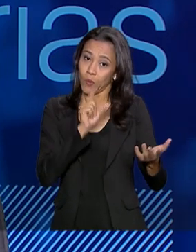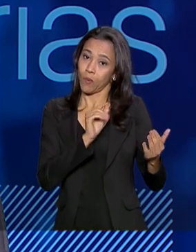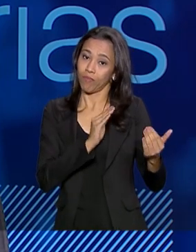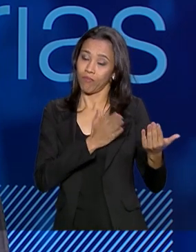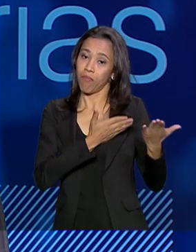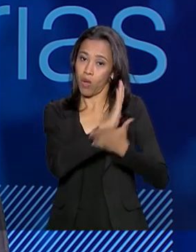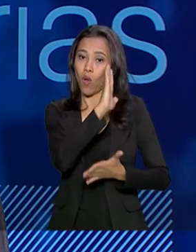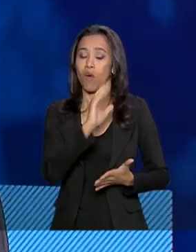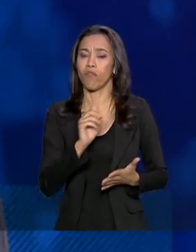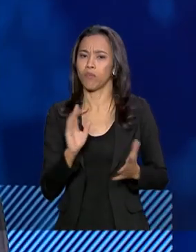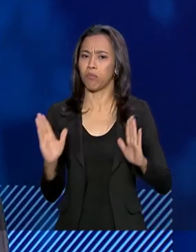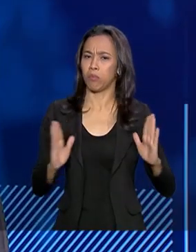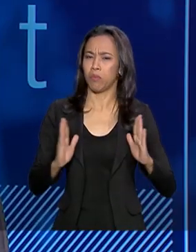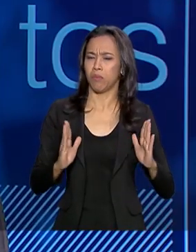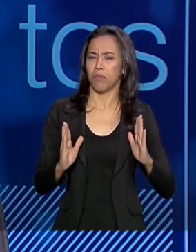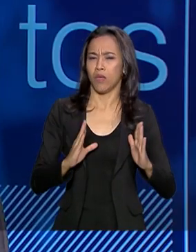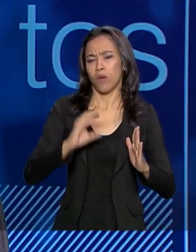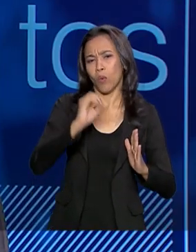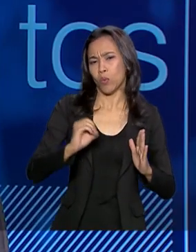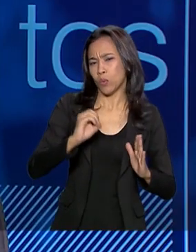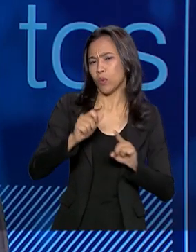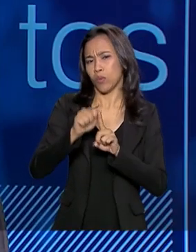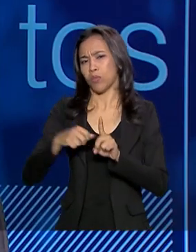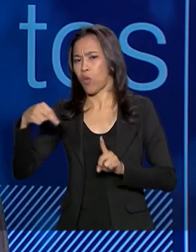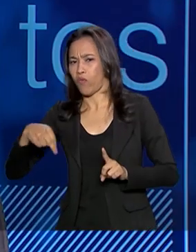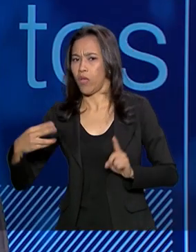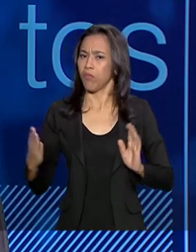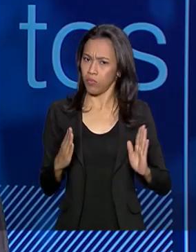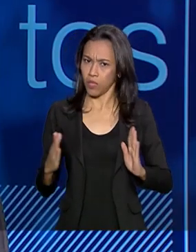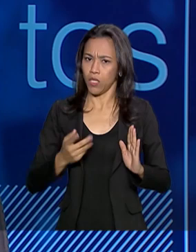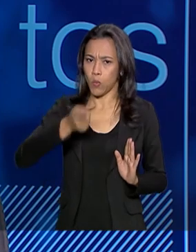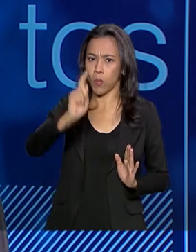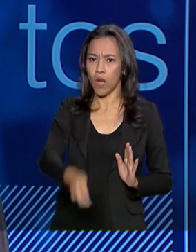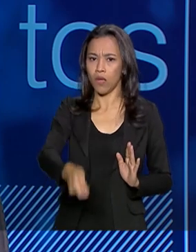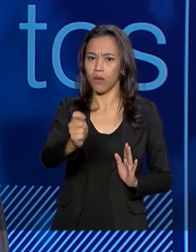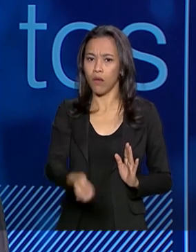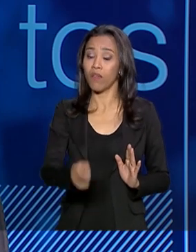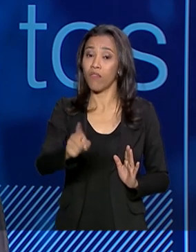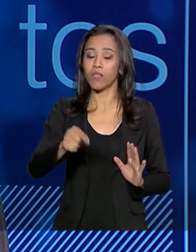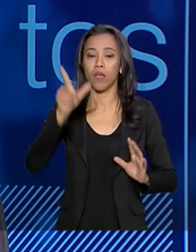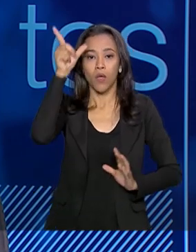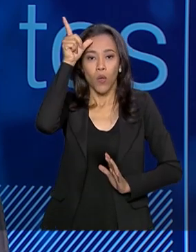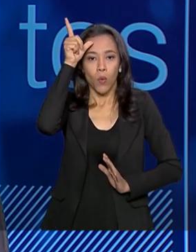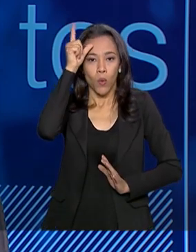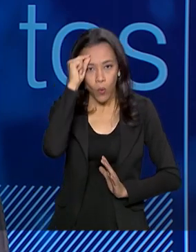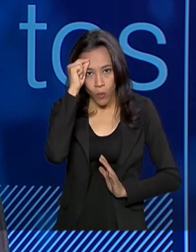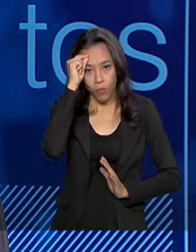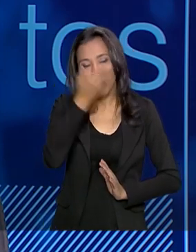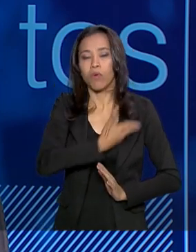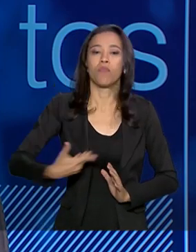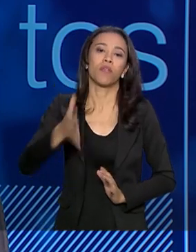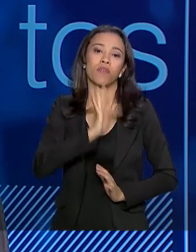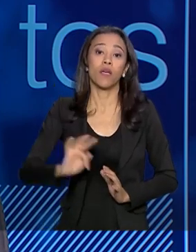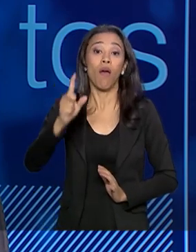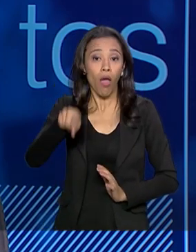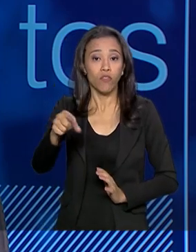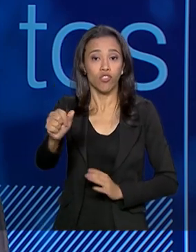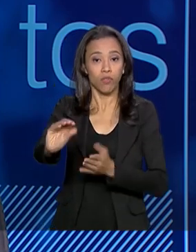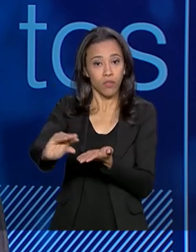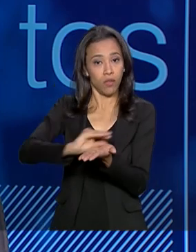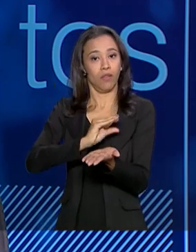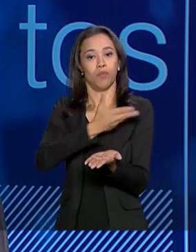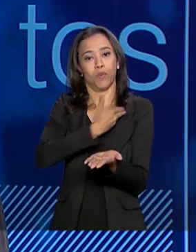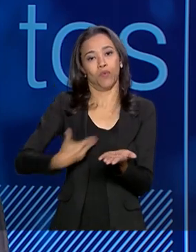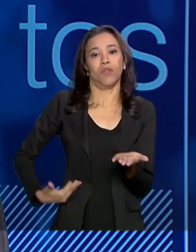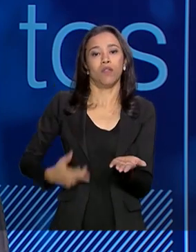entre outubro e novembro esse leilão que vai representar um alívio para o governo federal, porque é um recurso que entra diretamente para o governo